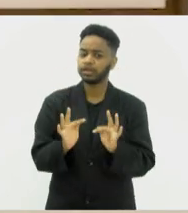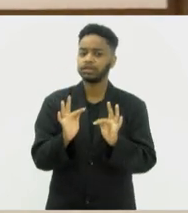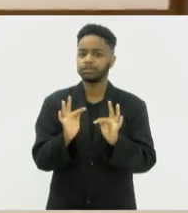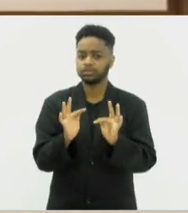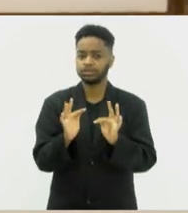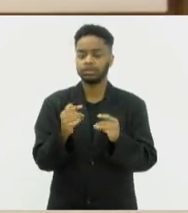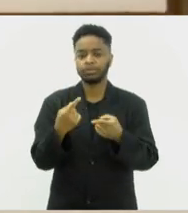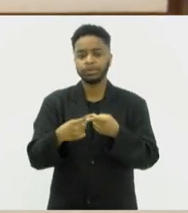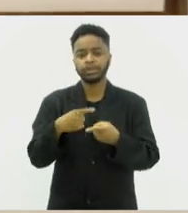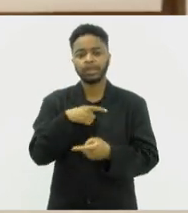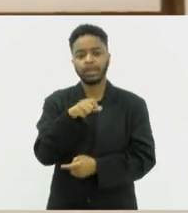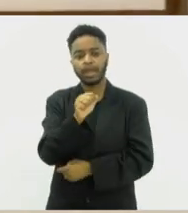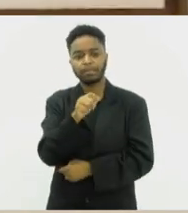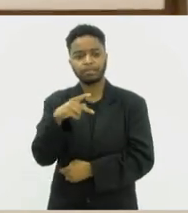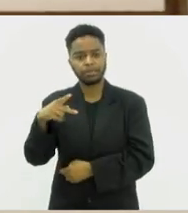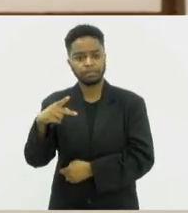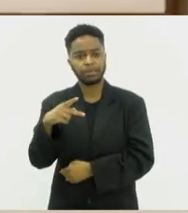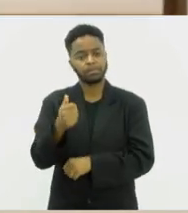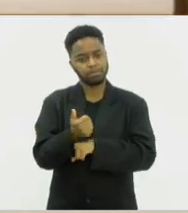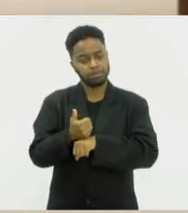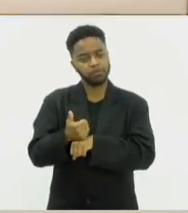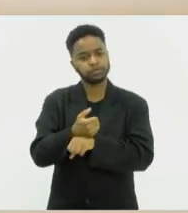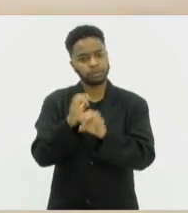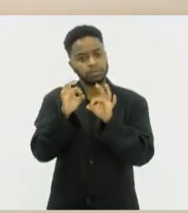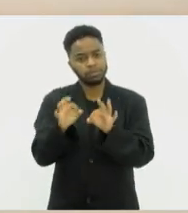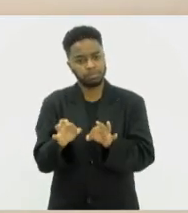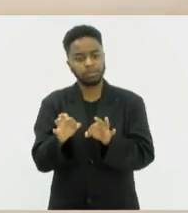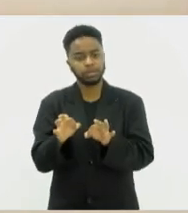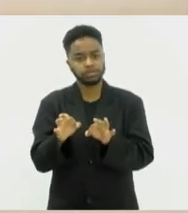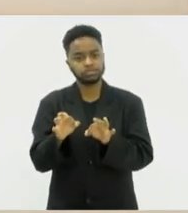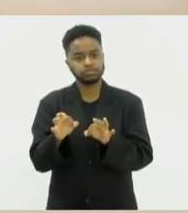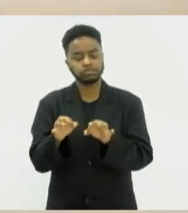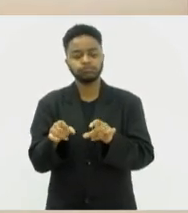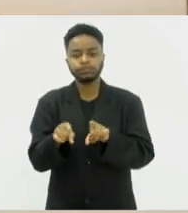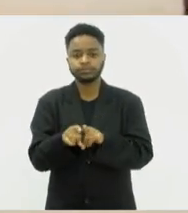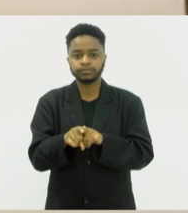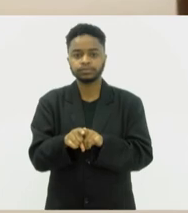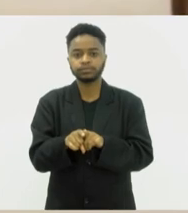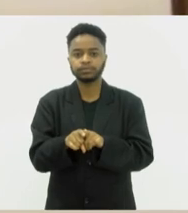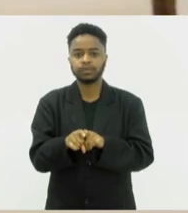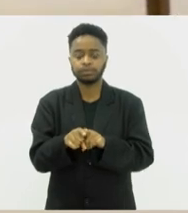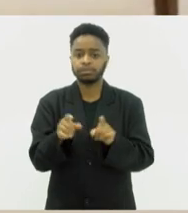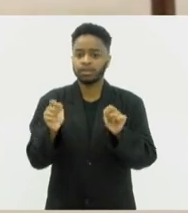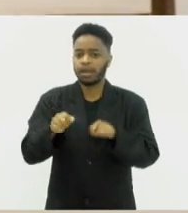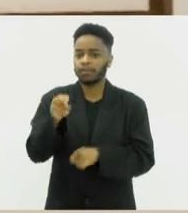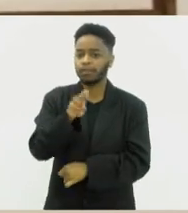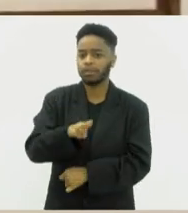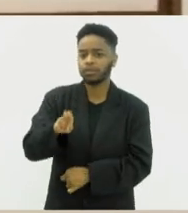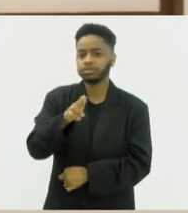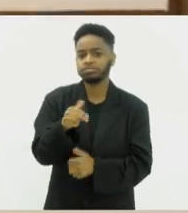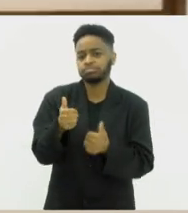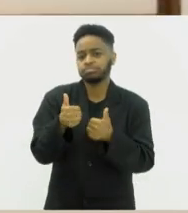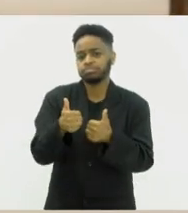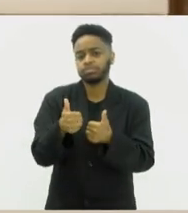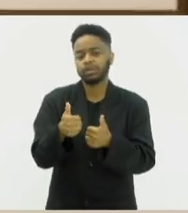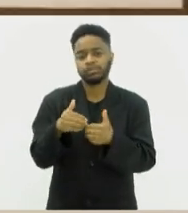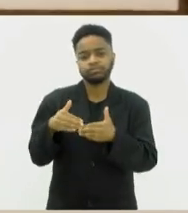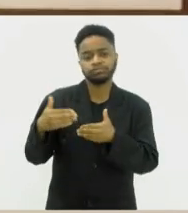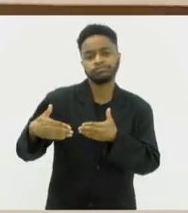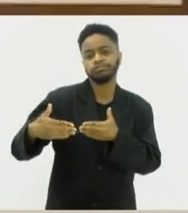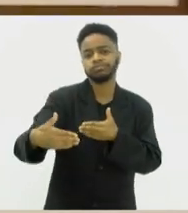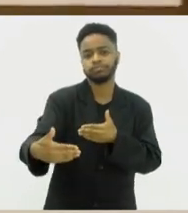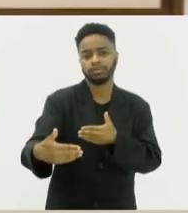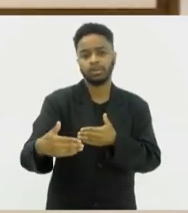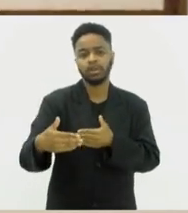um aplicativo extremamente profissional e vai ser de grande utilidade de aqui para frente,